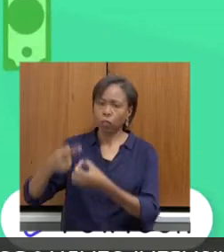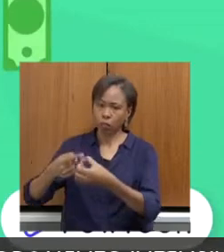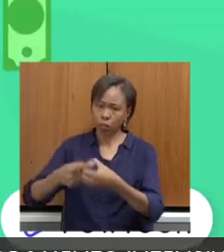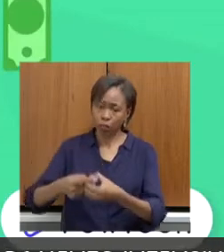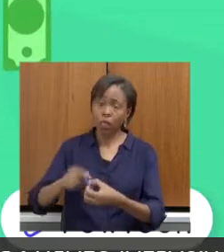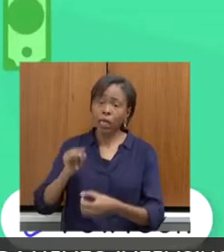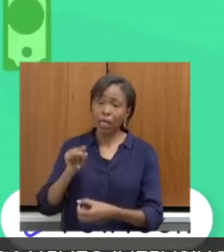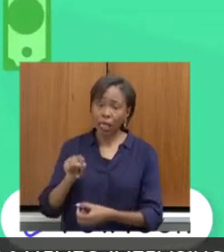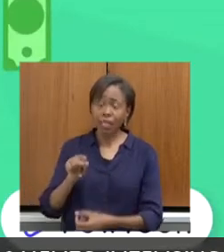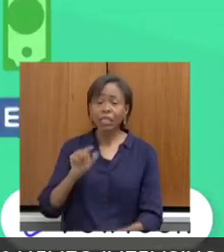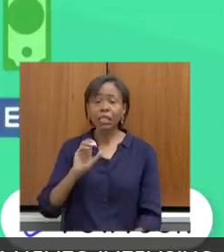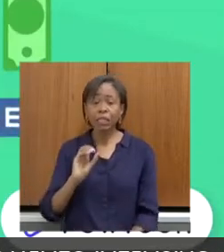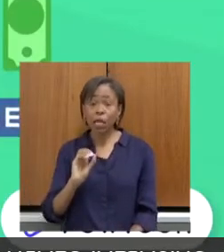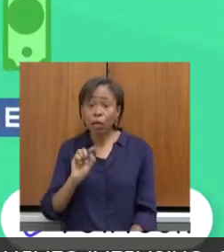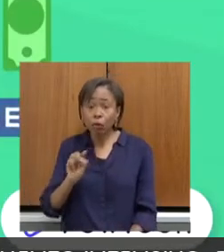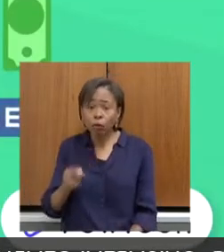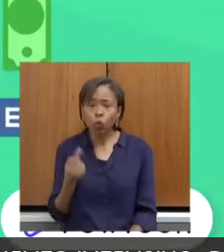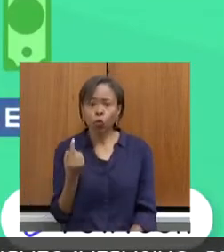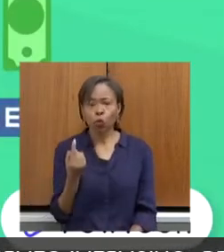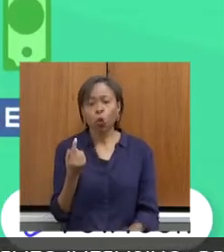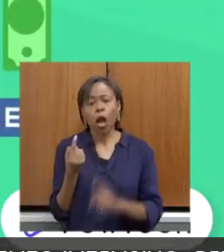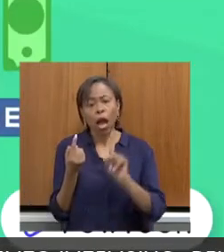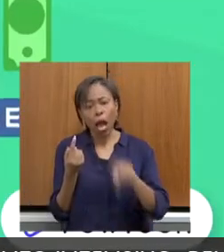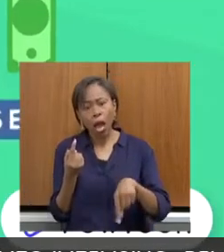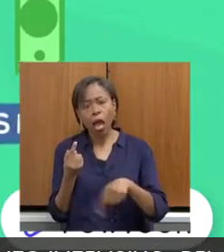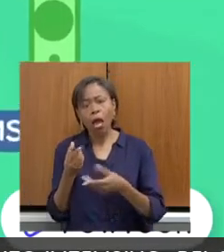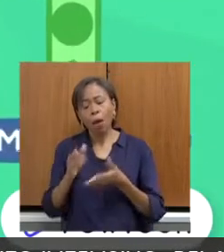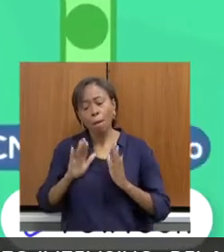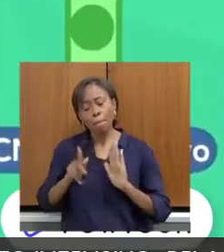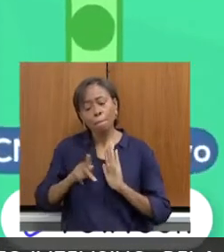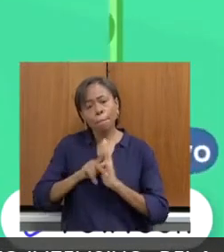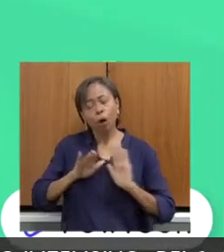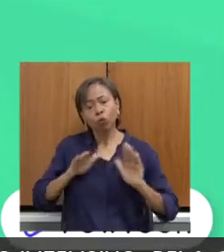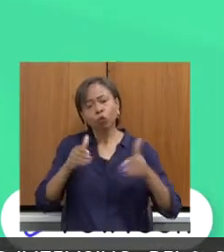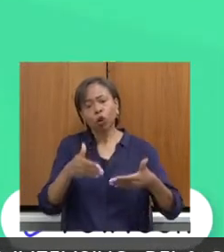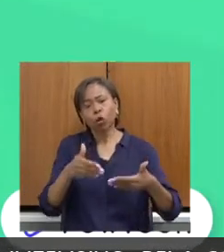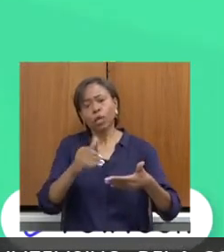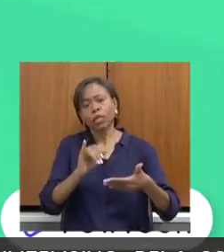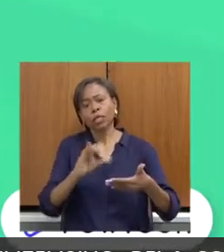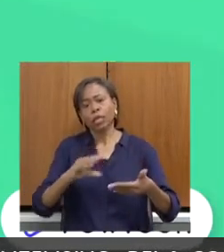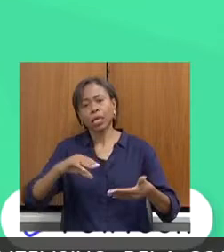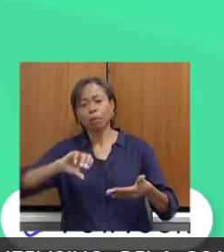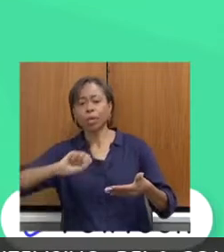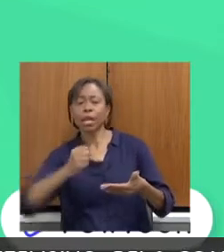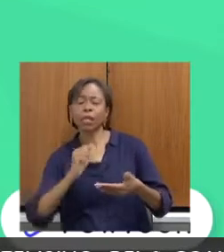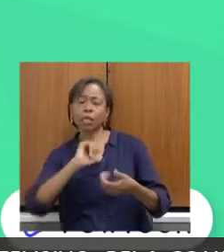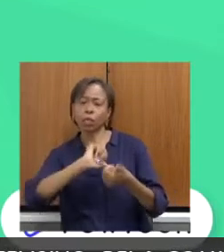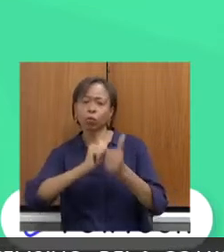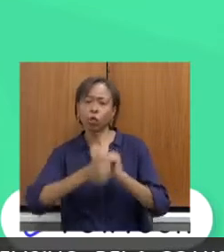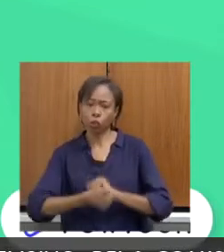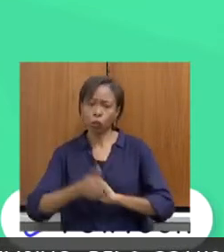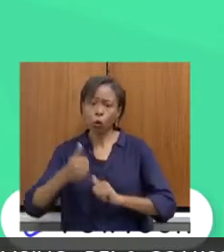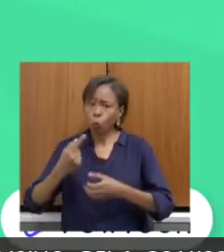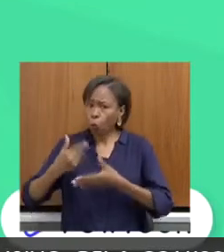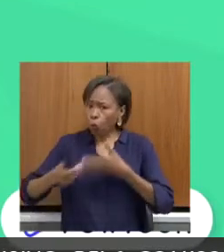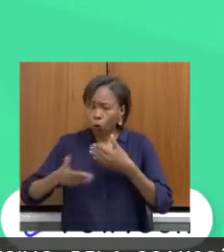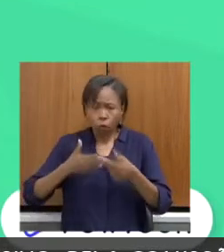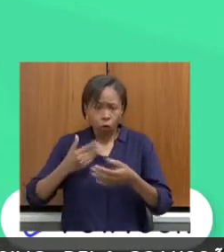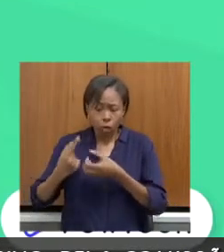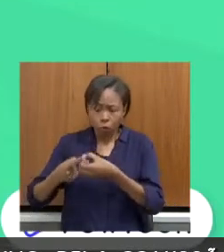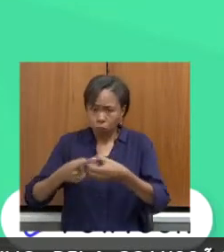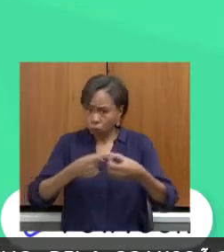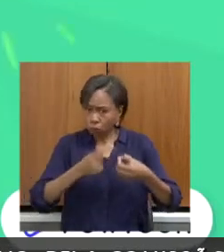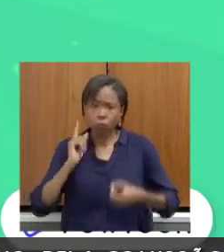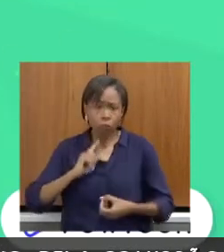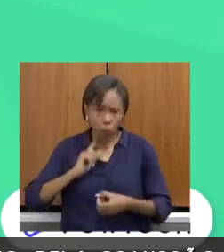0,1% é vinculado ao ICMS Esportivo. Todos os municípios mineiros podem participar do ICMS Esportivo,